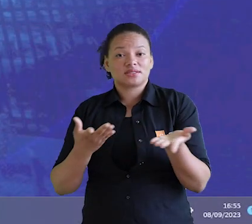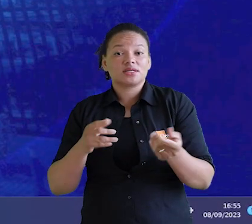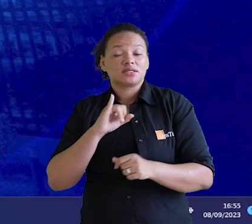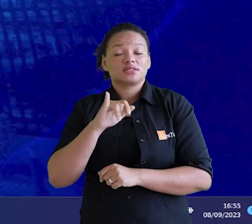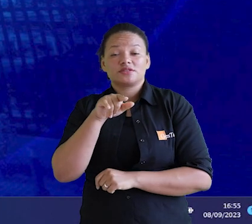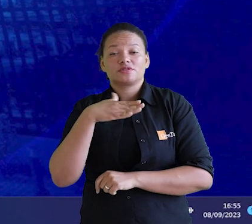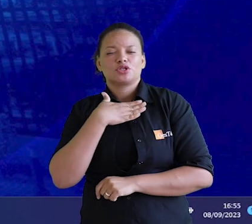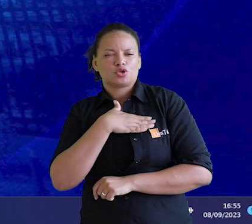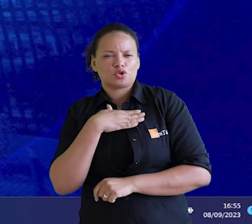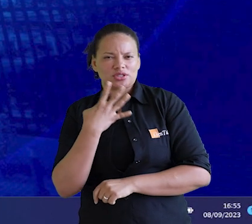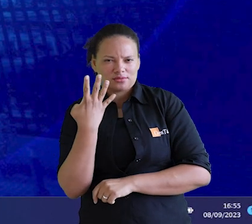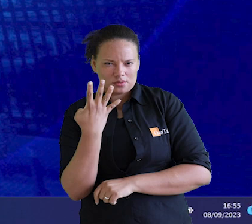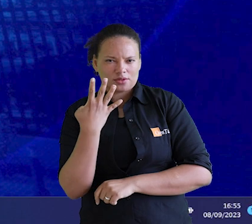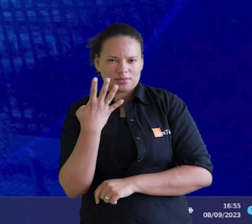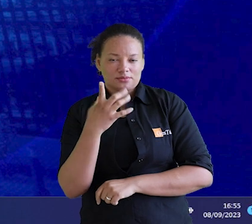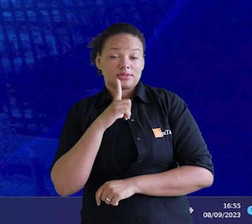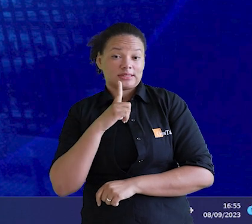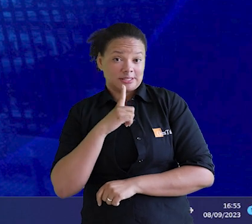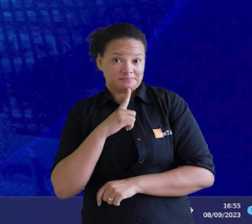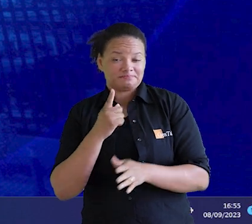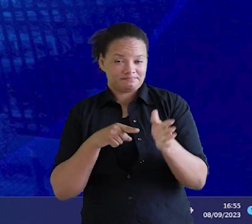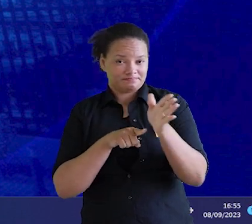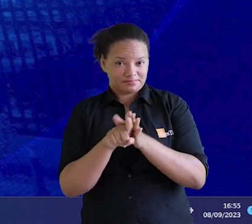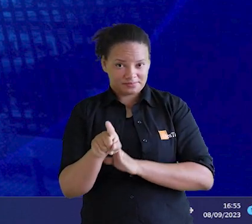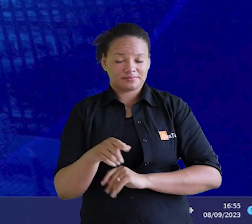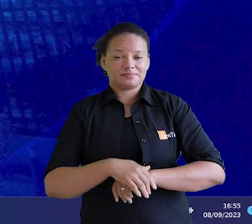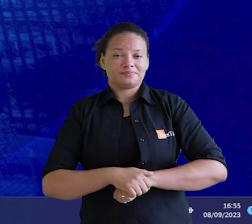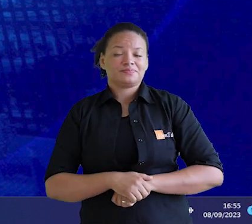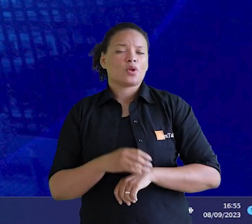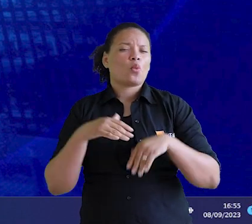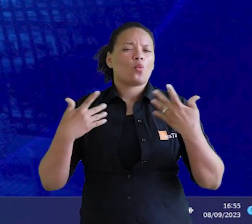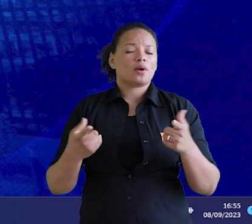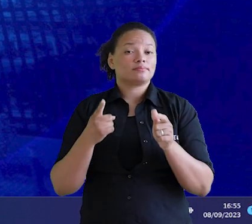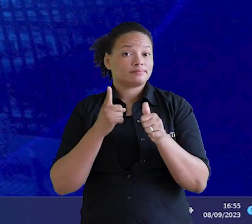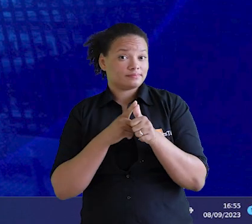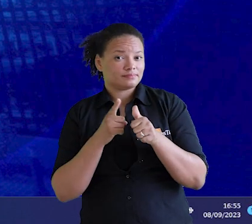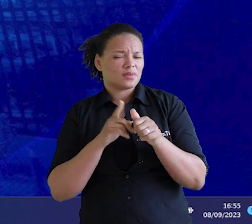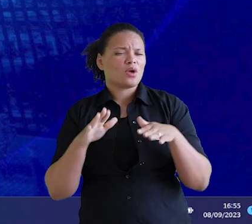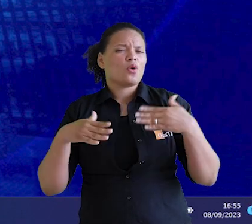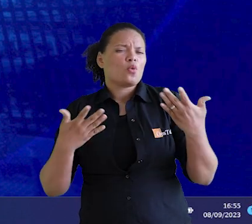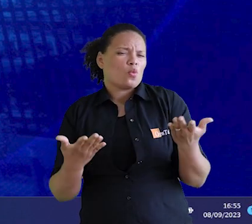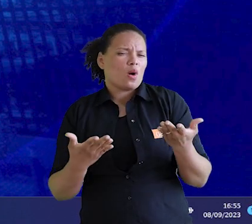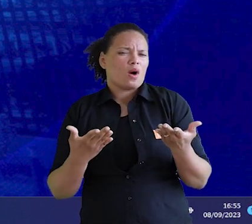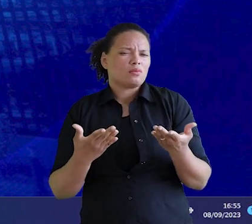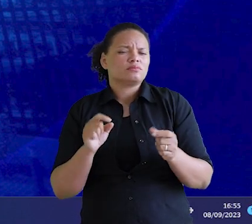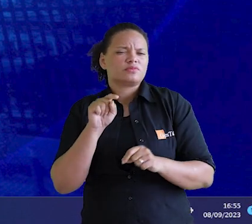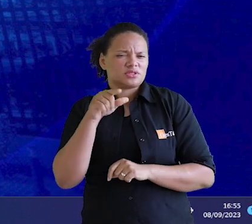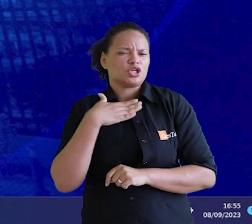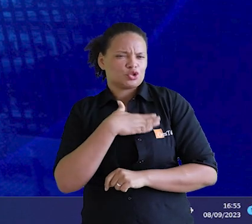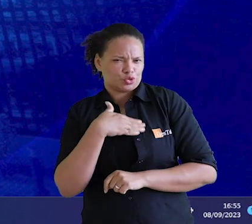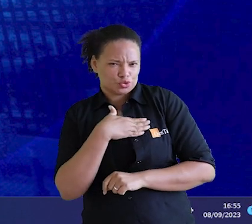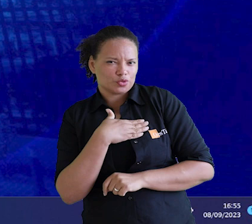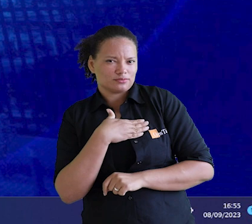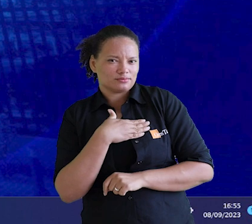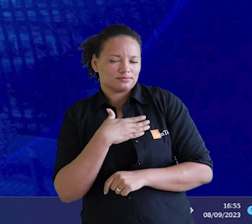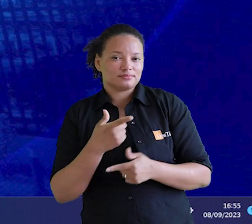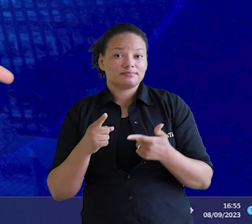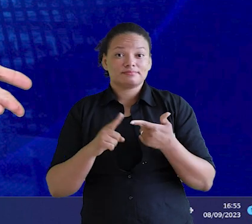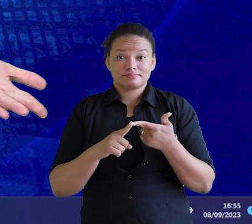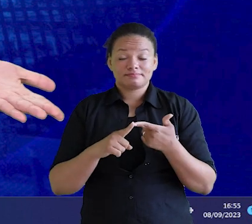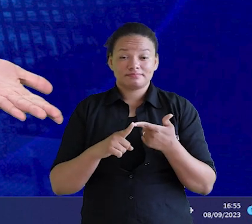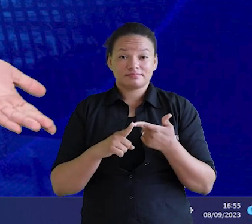A pesquisa de satisfação tem apenas 4 perguntinhas obrigatórias, sendo elas qual o seu nível de